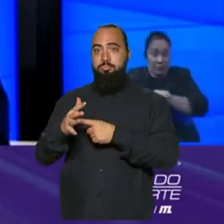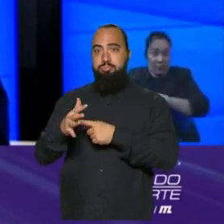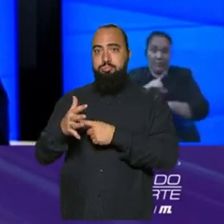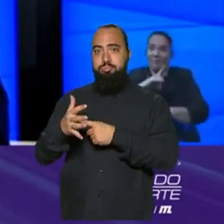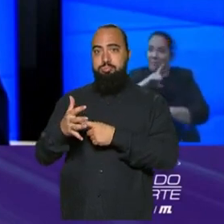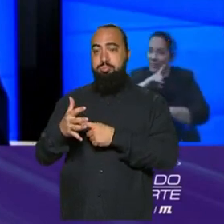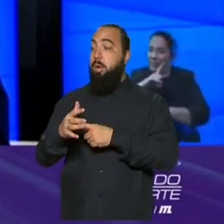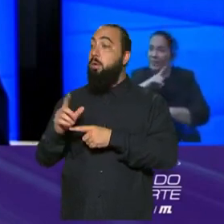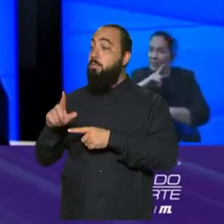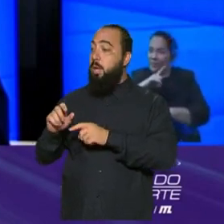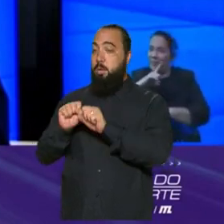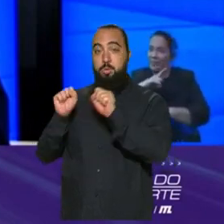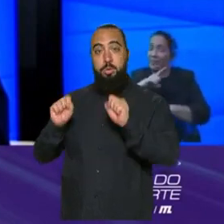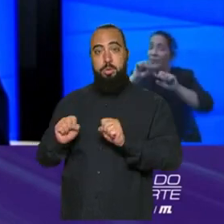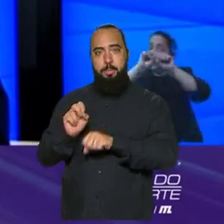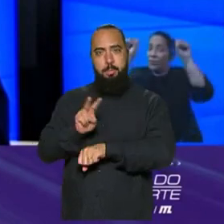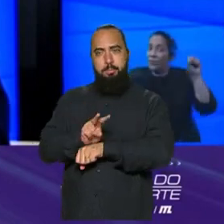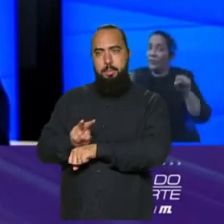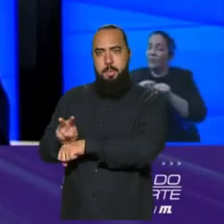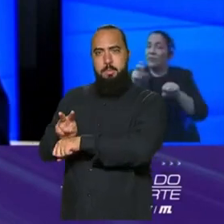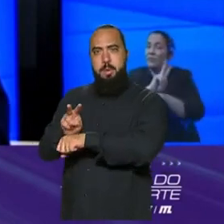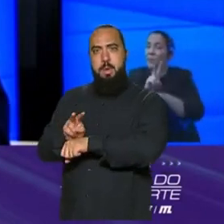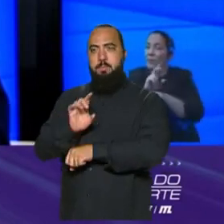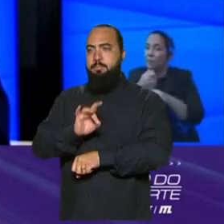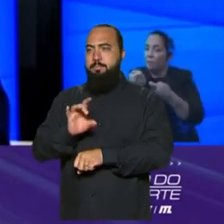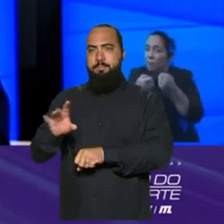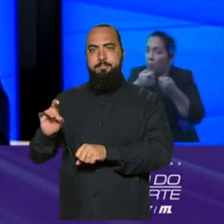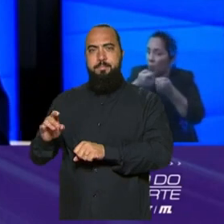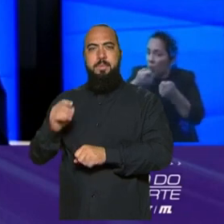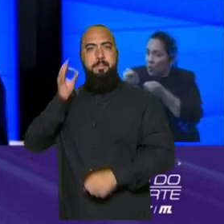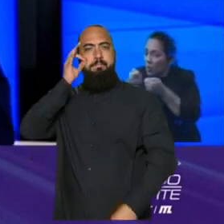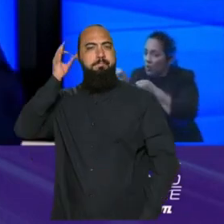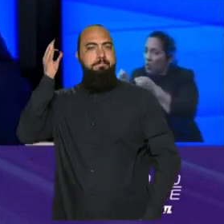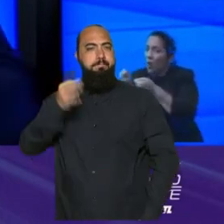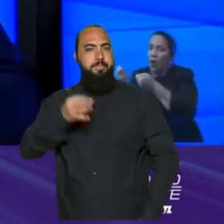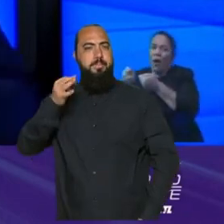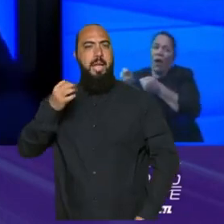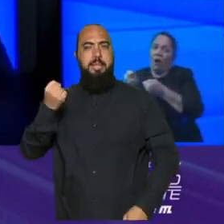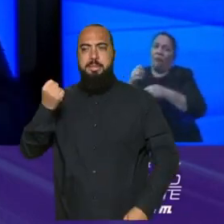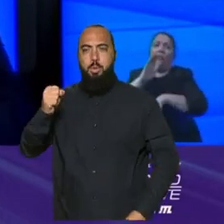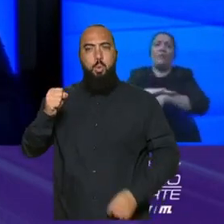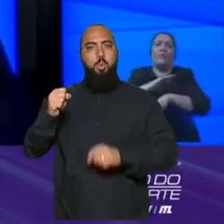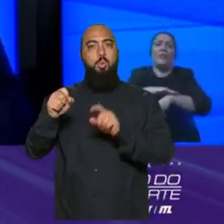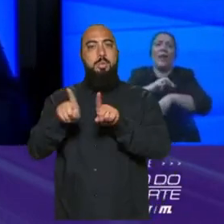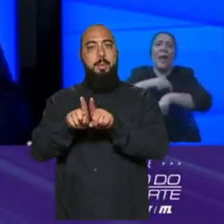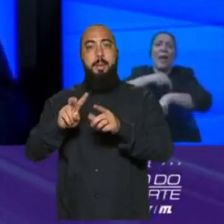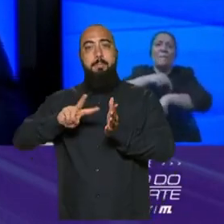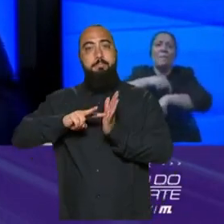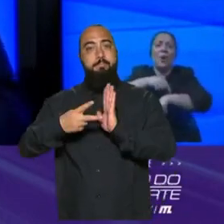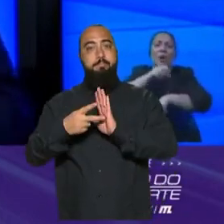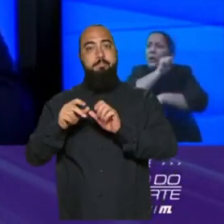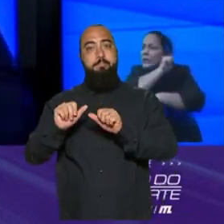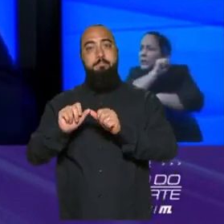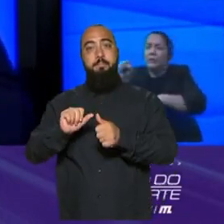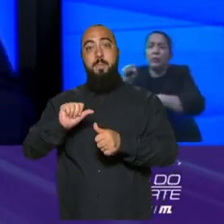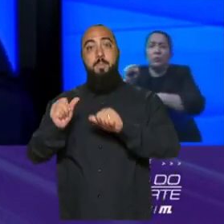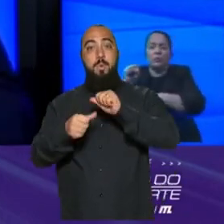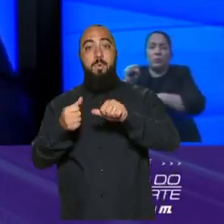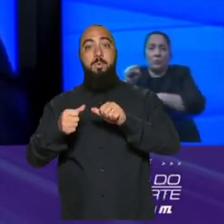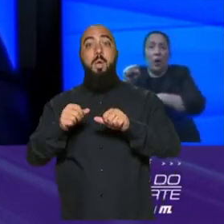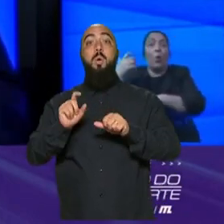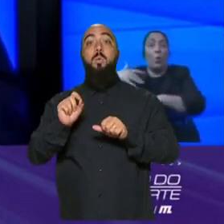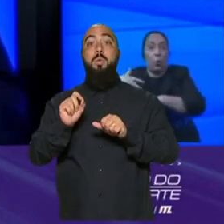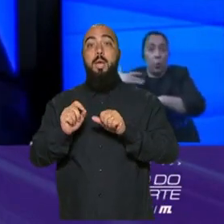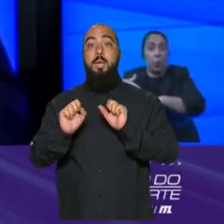monitorados a cada fração de segundo e traduzindo tudo isso para a segurança do